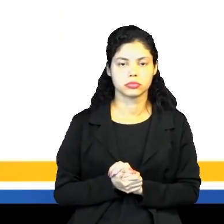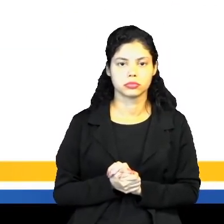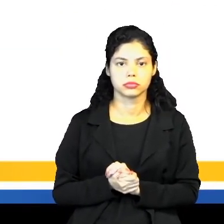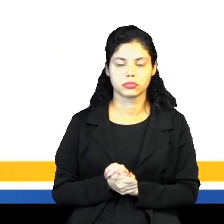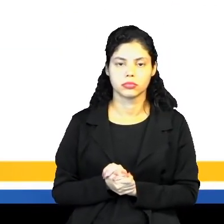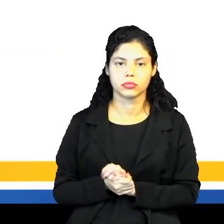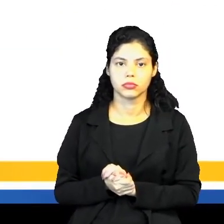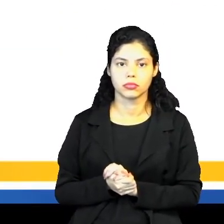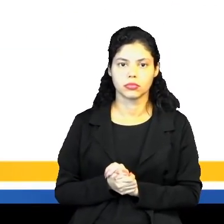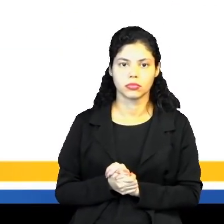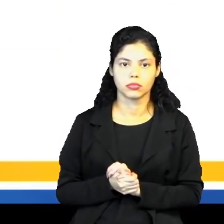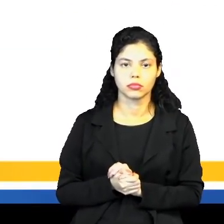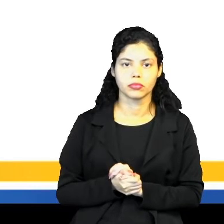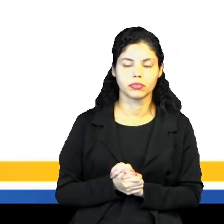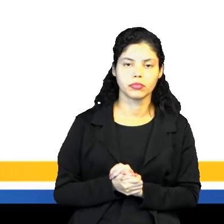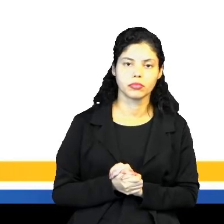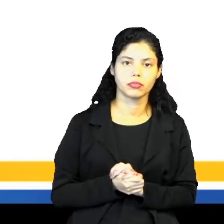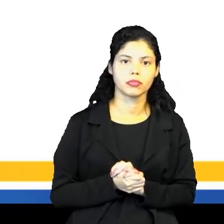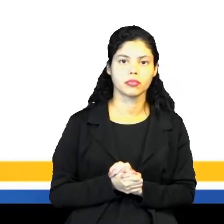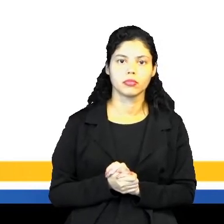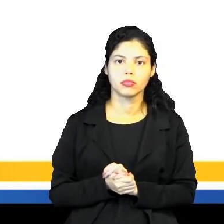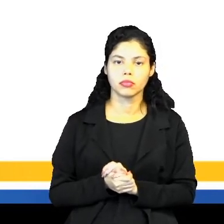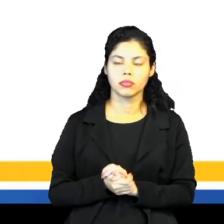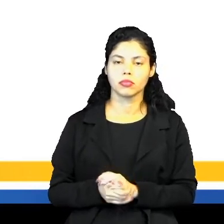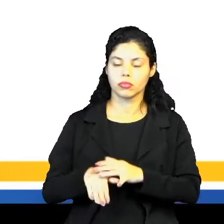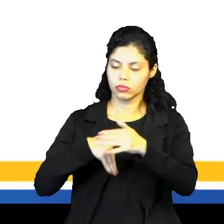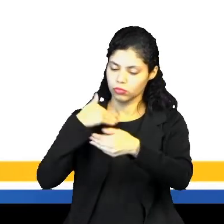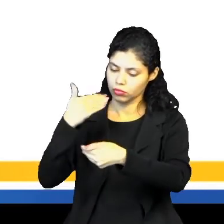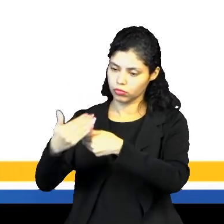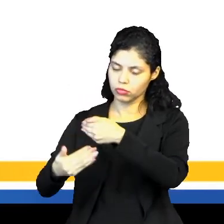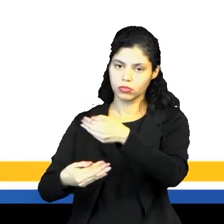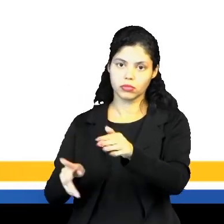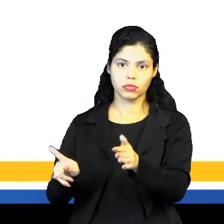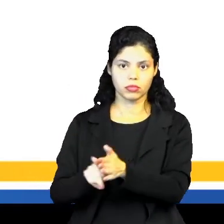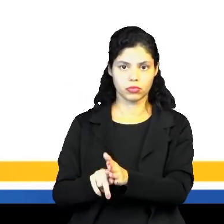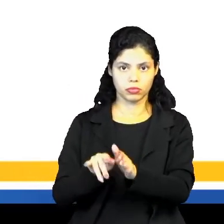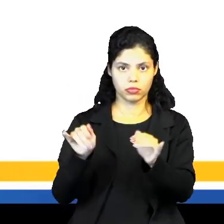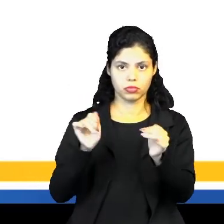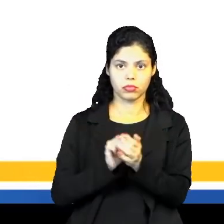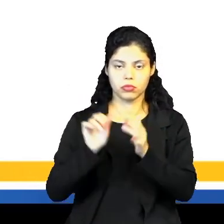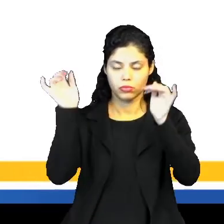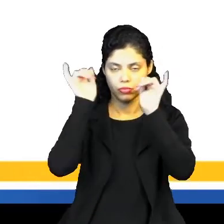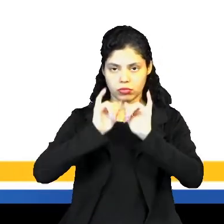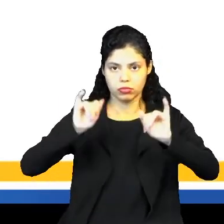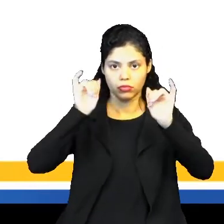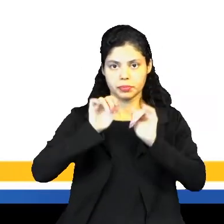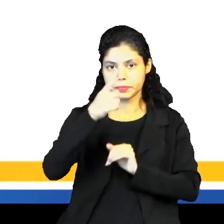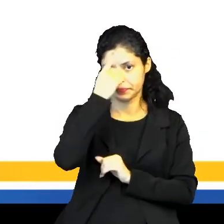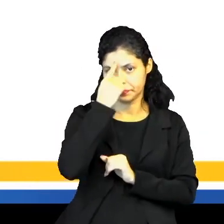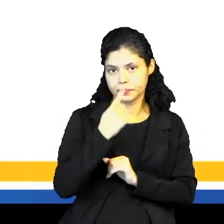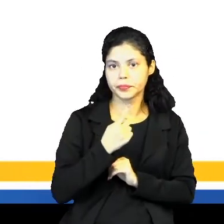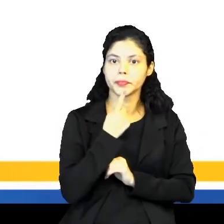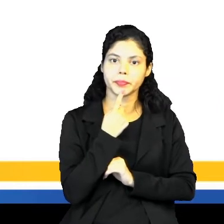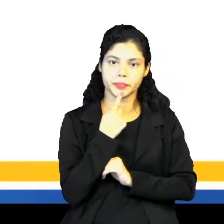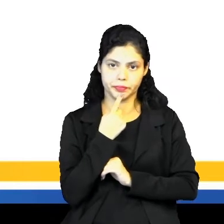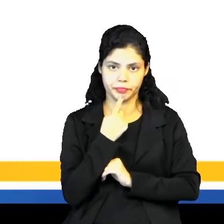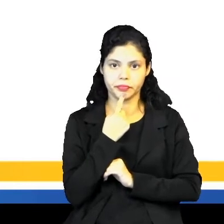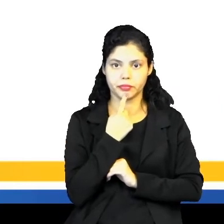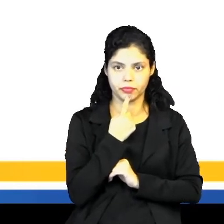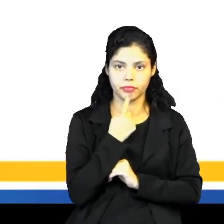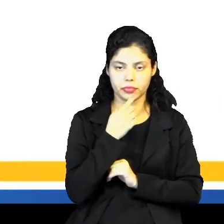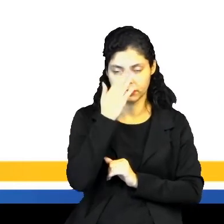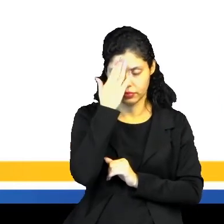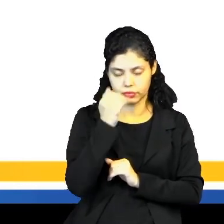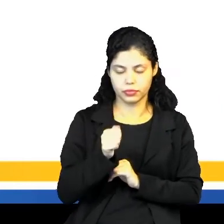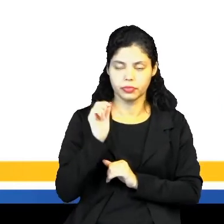Aí nós temos o corpo, né? Da notícia e a imagem, né? Geralmente, as notícias, elas trazem imagens, né? Para poder você se